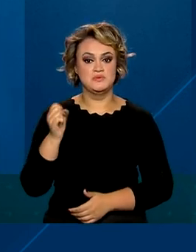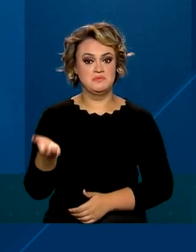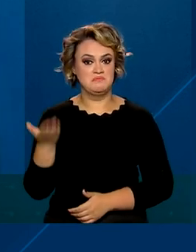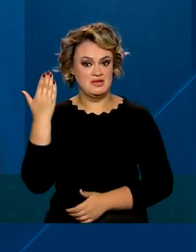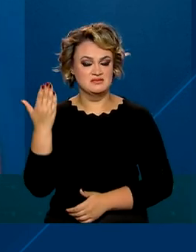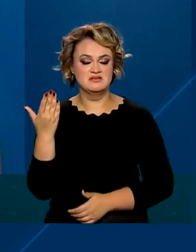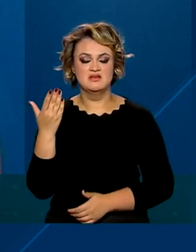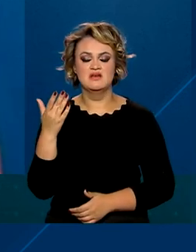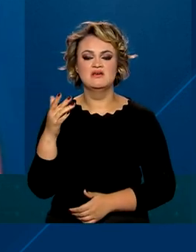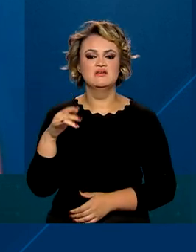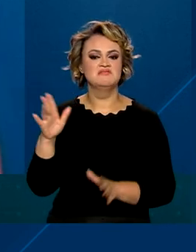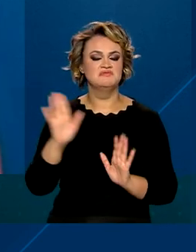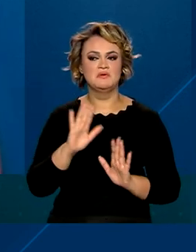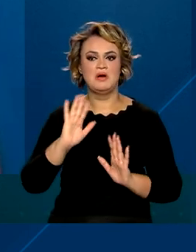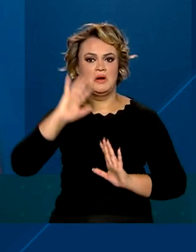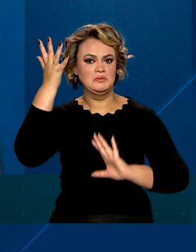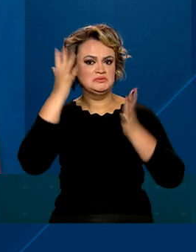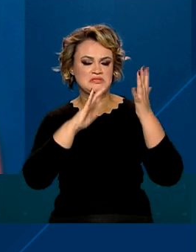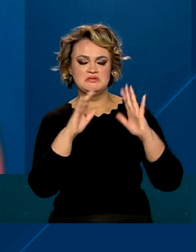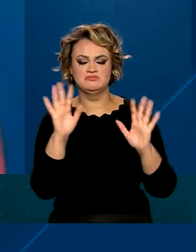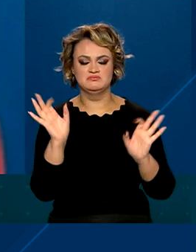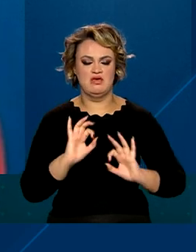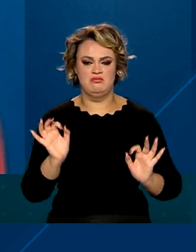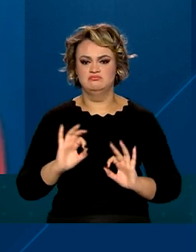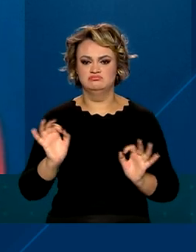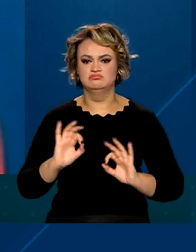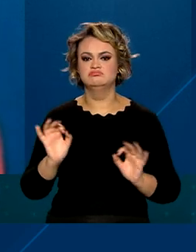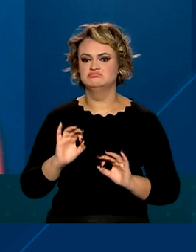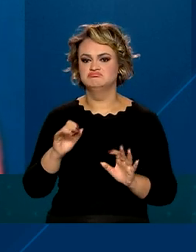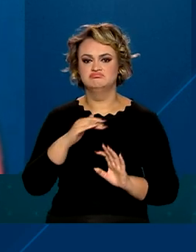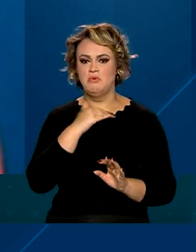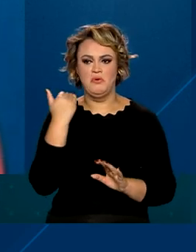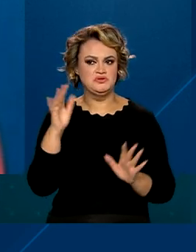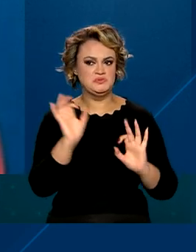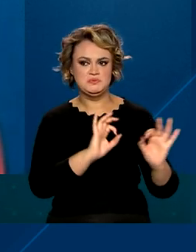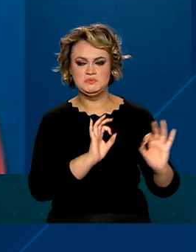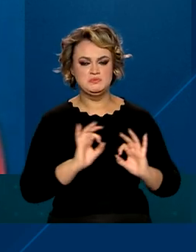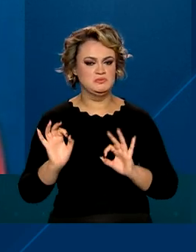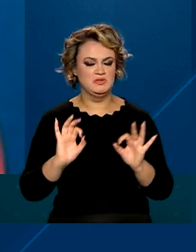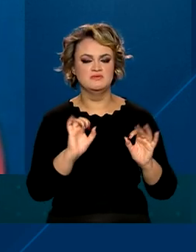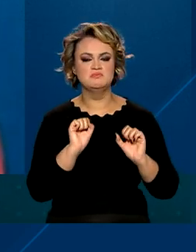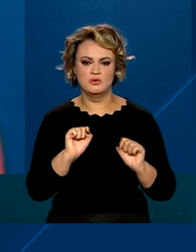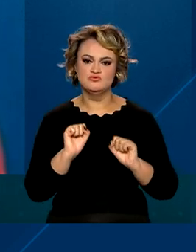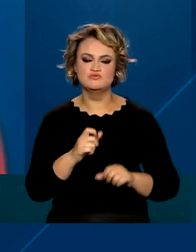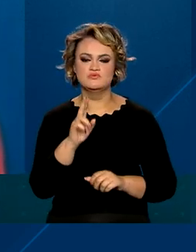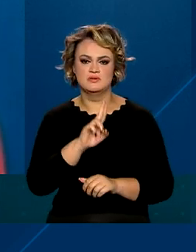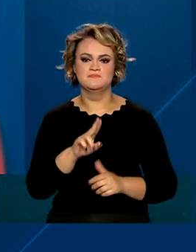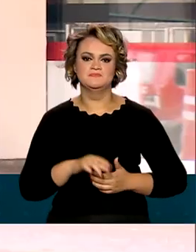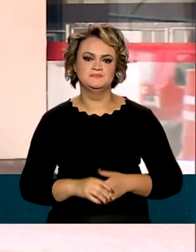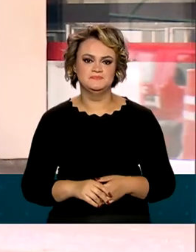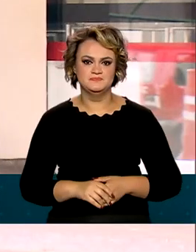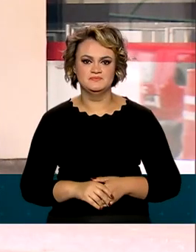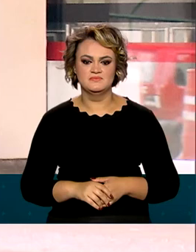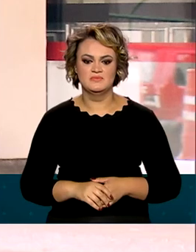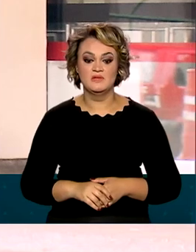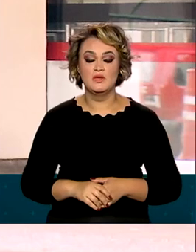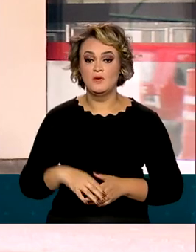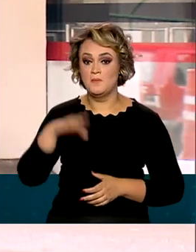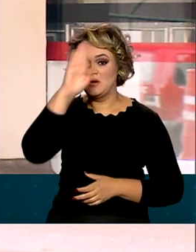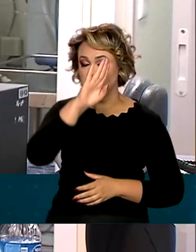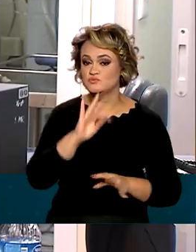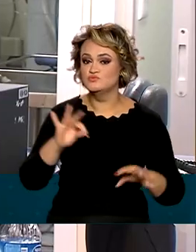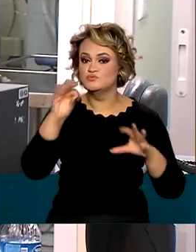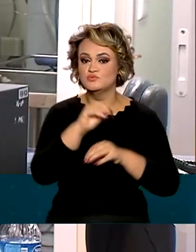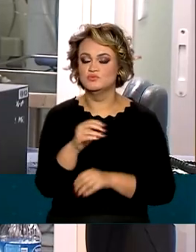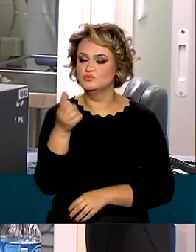anos. Então, não temos nenhum evento adverso que tenha resultado em óbito comprovadamente pela vacina Coronavac. No país inteiro,